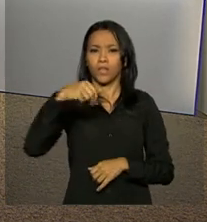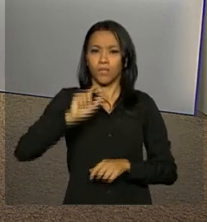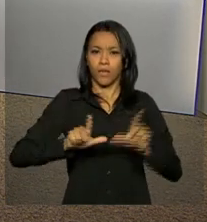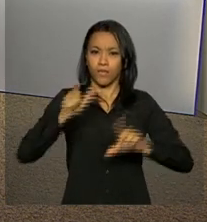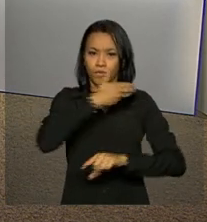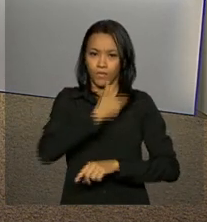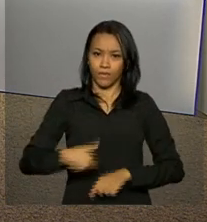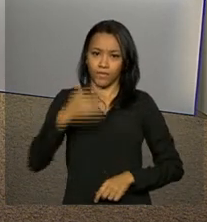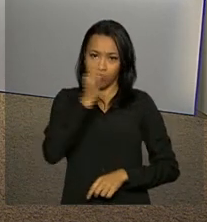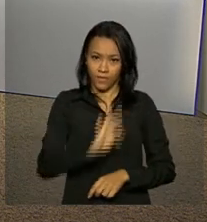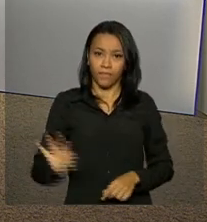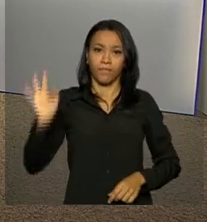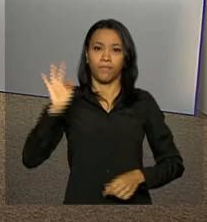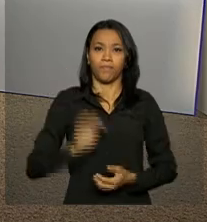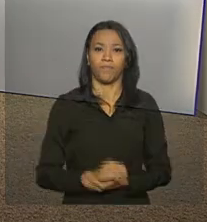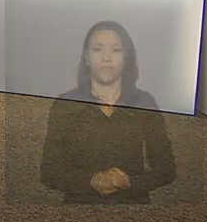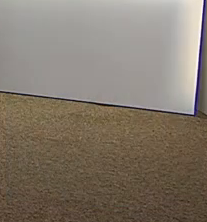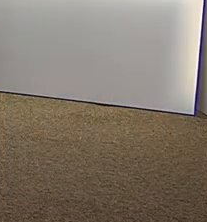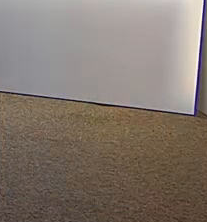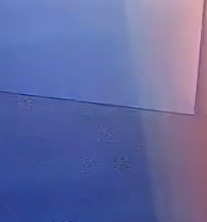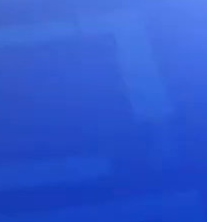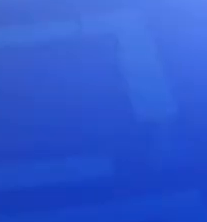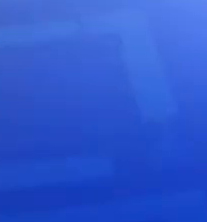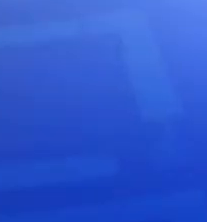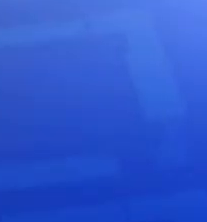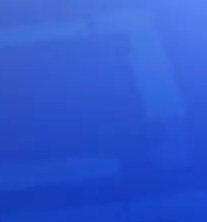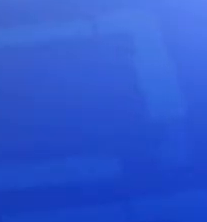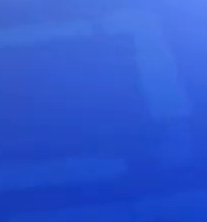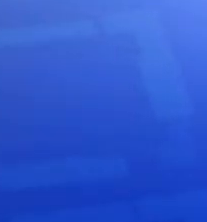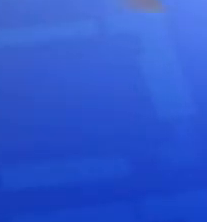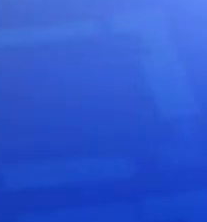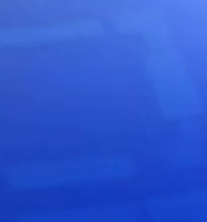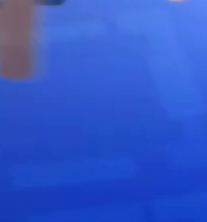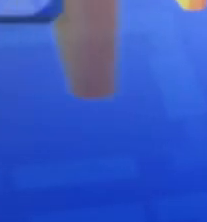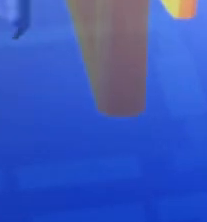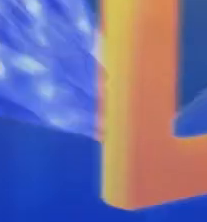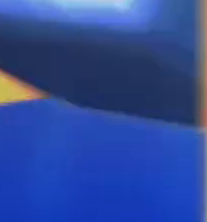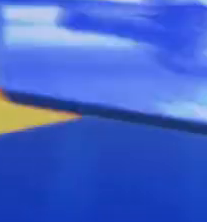NBR, a TV do Governo Federal. Tchau. Tchau. Tchau.